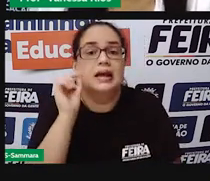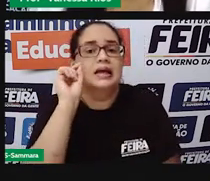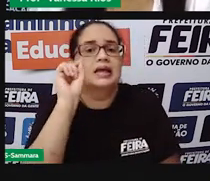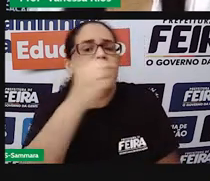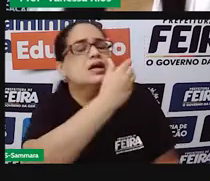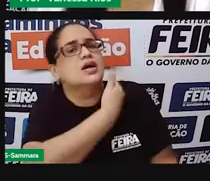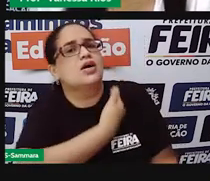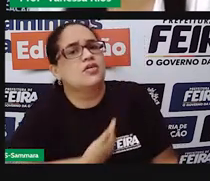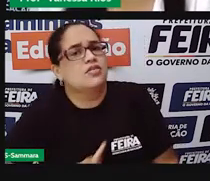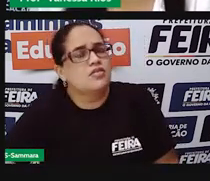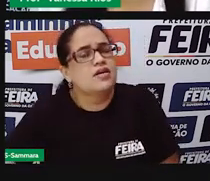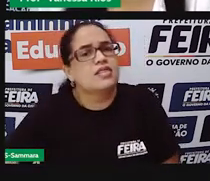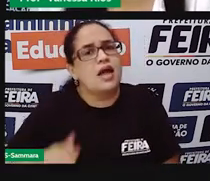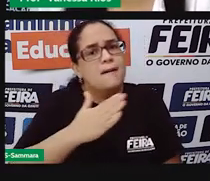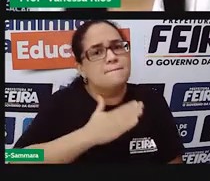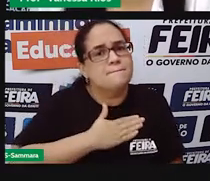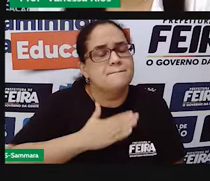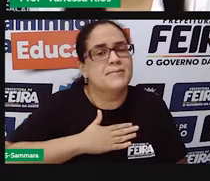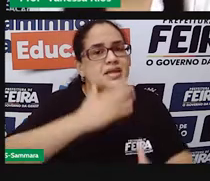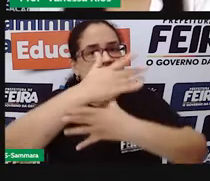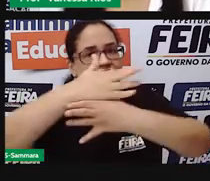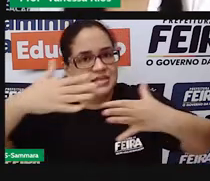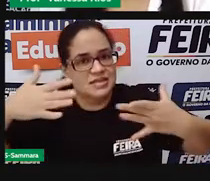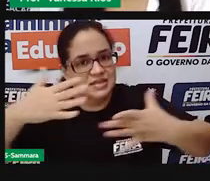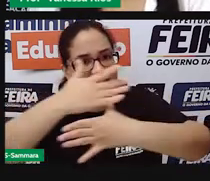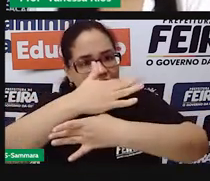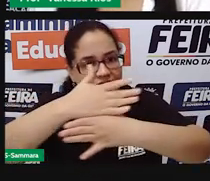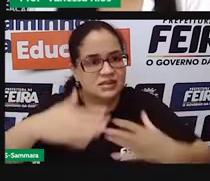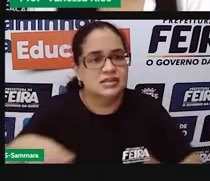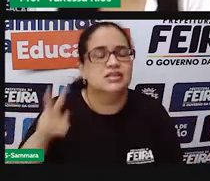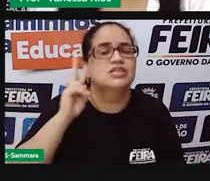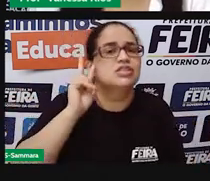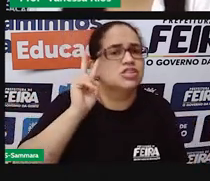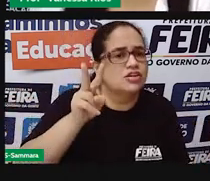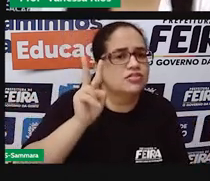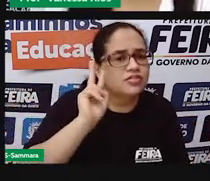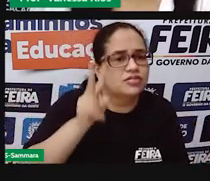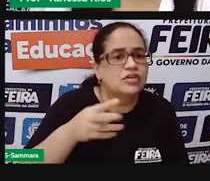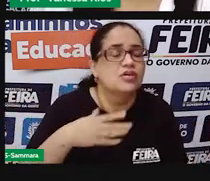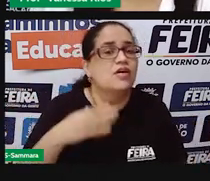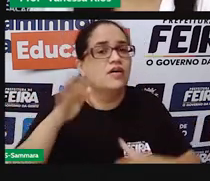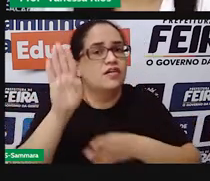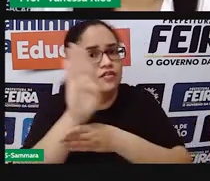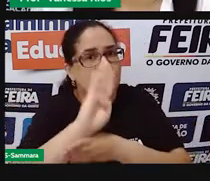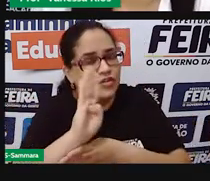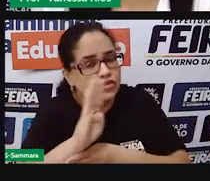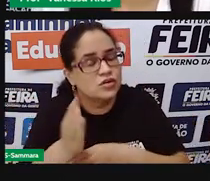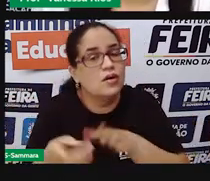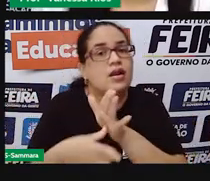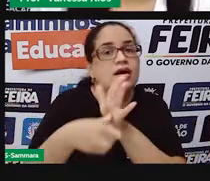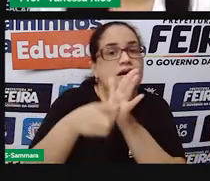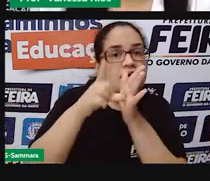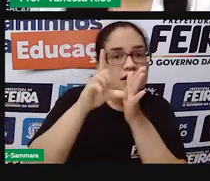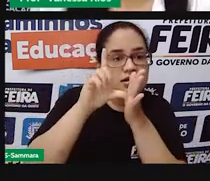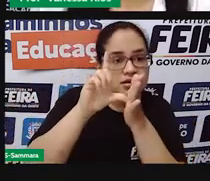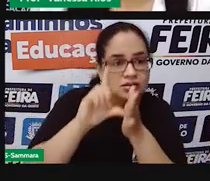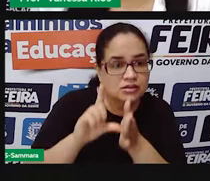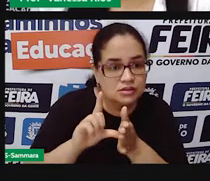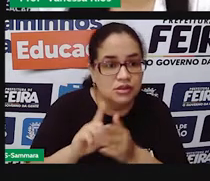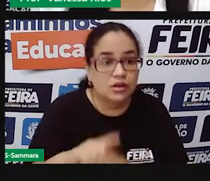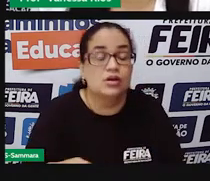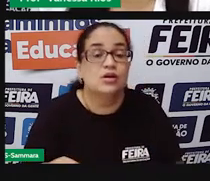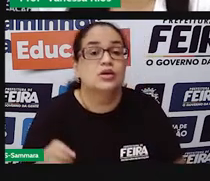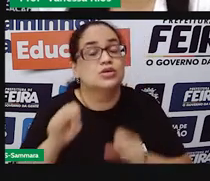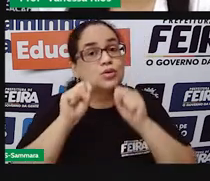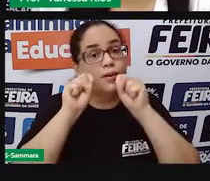governa a minha cidade. A gente já viu aí numa videoaula anterior, não é? Sobre os